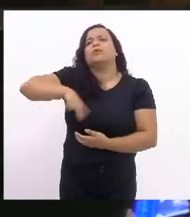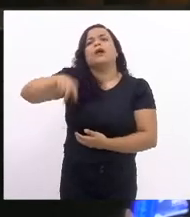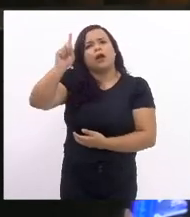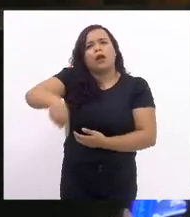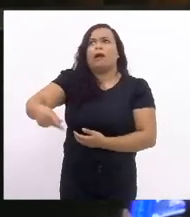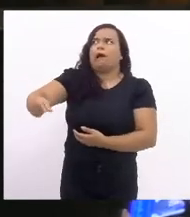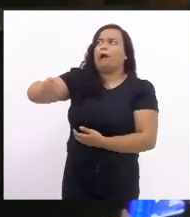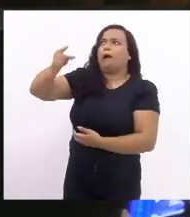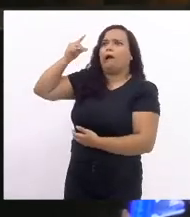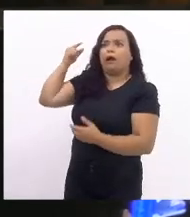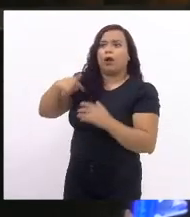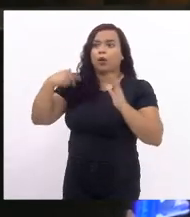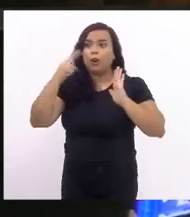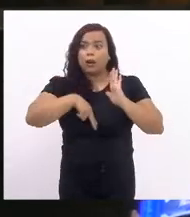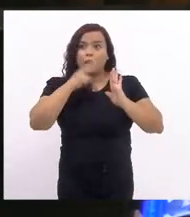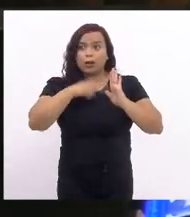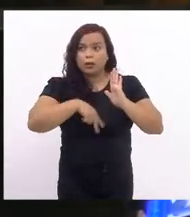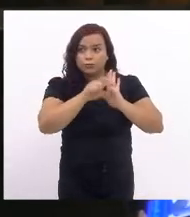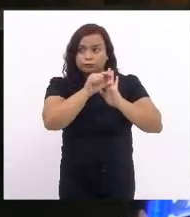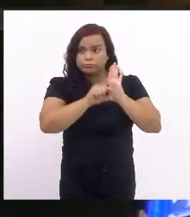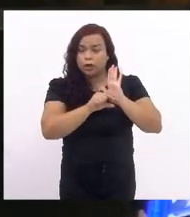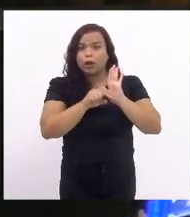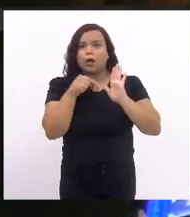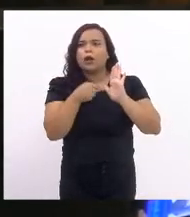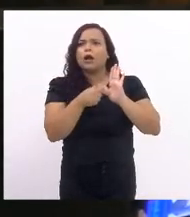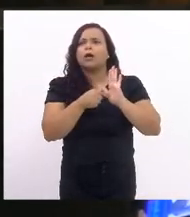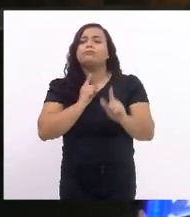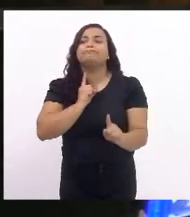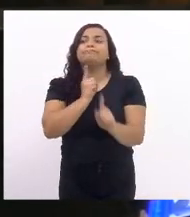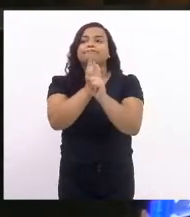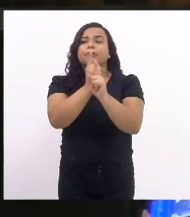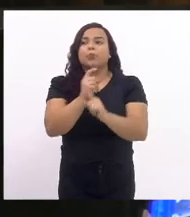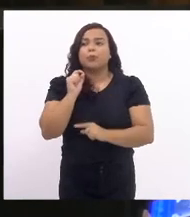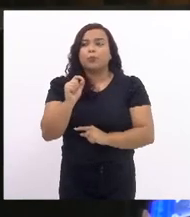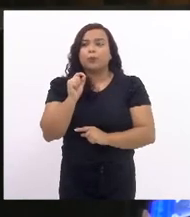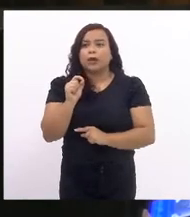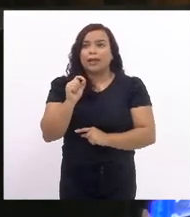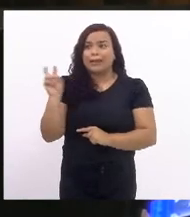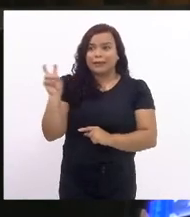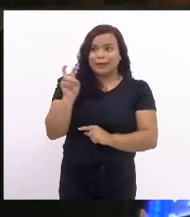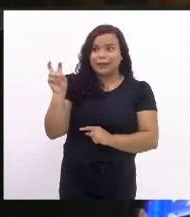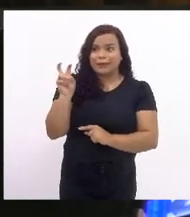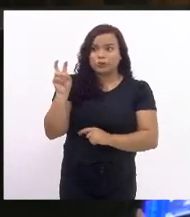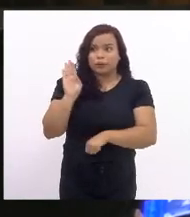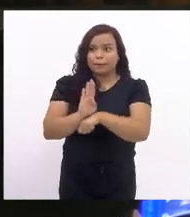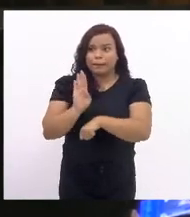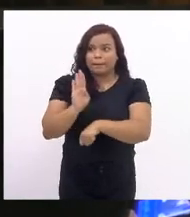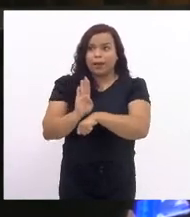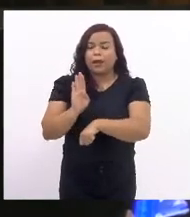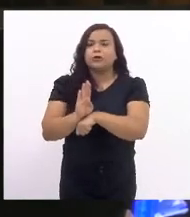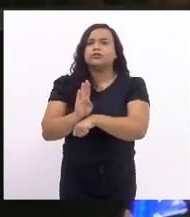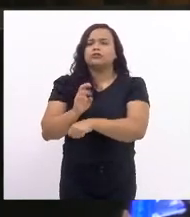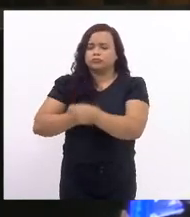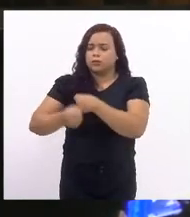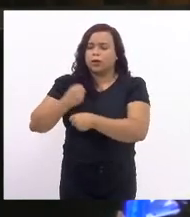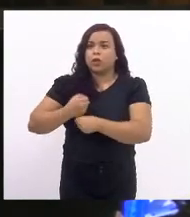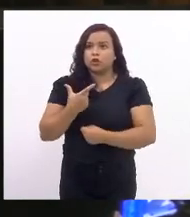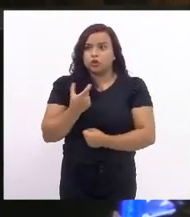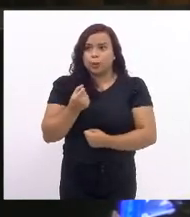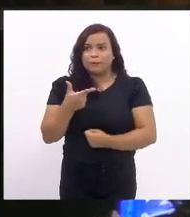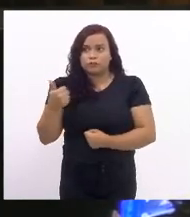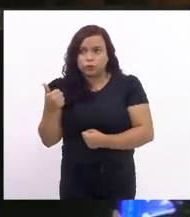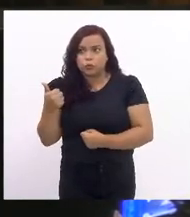Eu vou ler aqui um trecho, olha. foi apurado que no quinto bimestre de 2021, foi